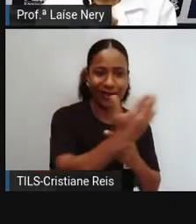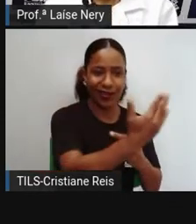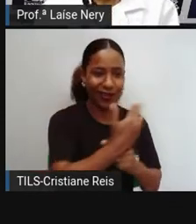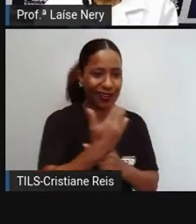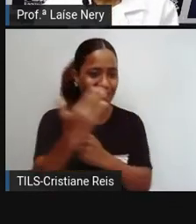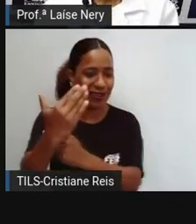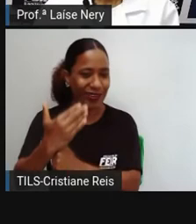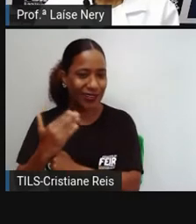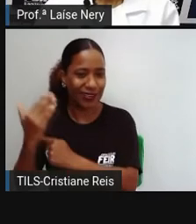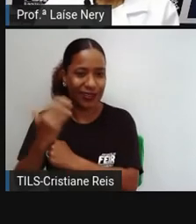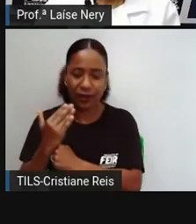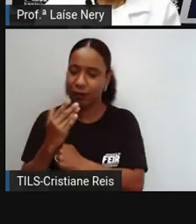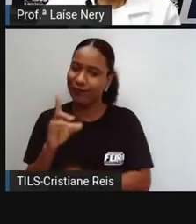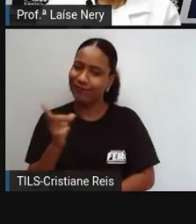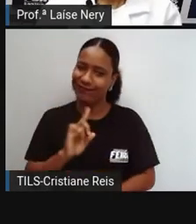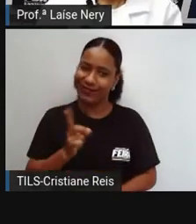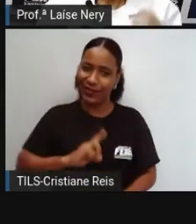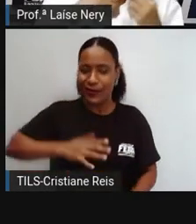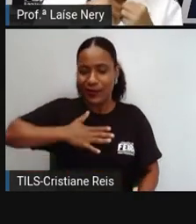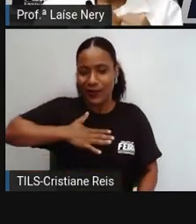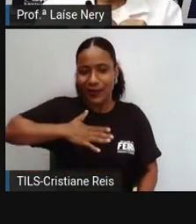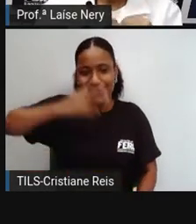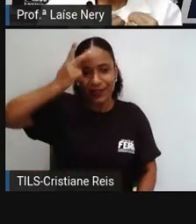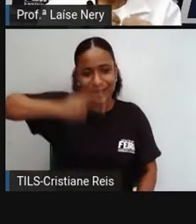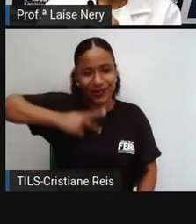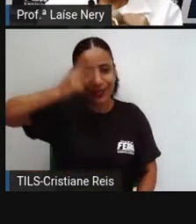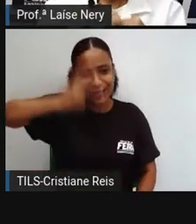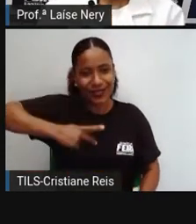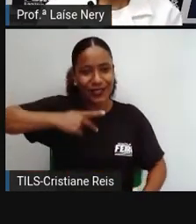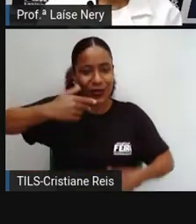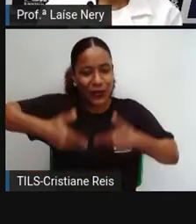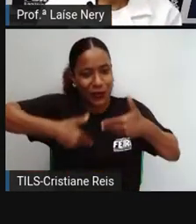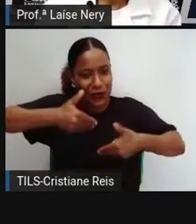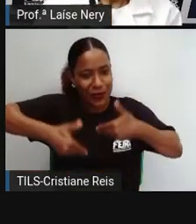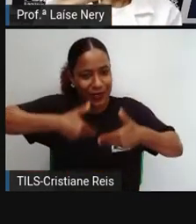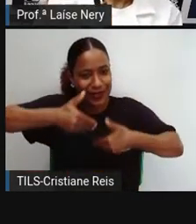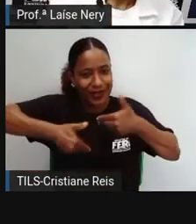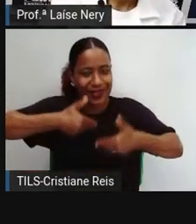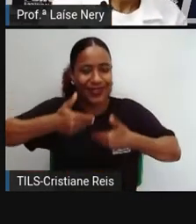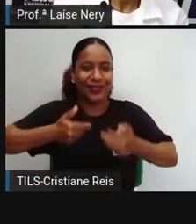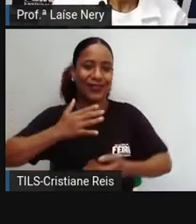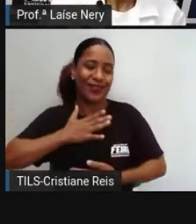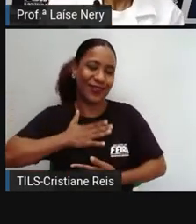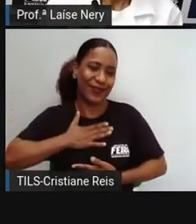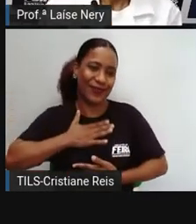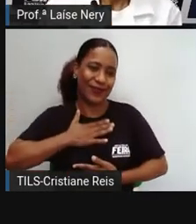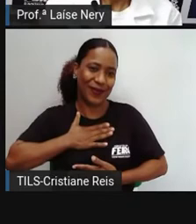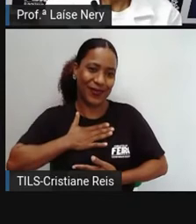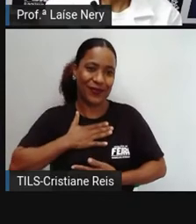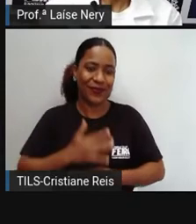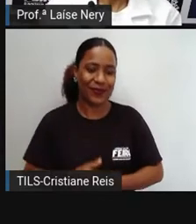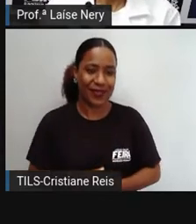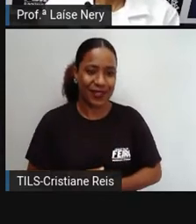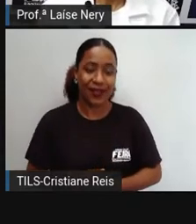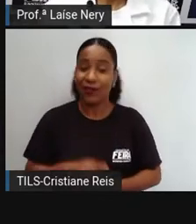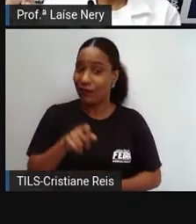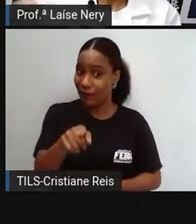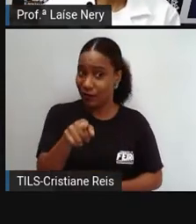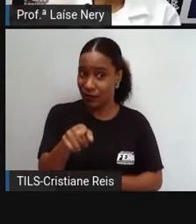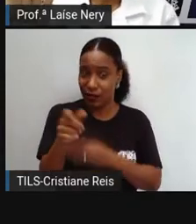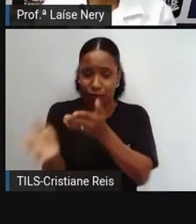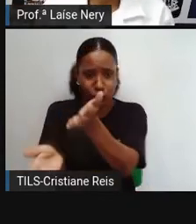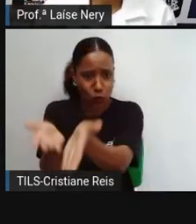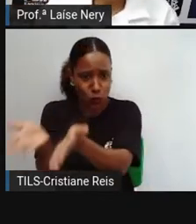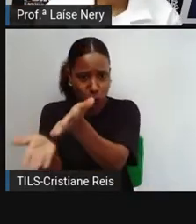eu tenho autocuidado porque é o cuidado comigo mesmo. Você tem autocuidado porque é o cuidado